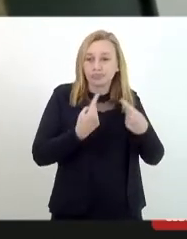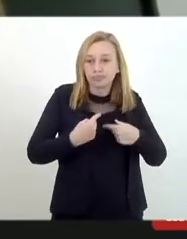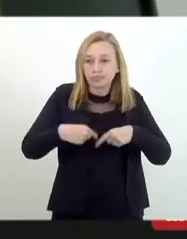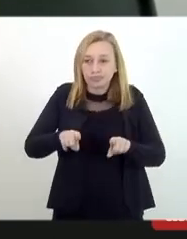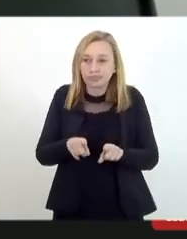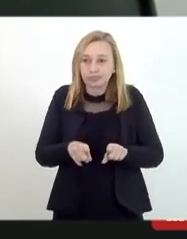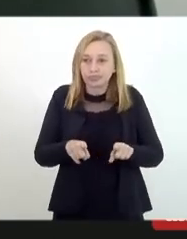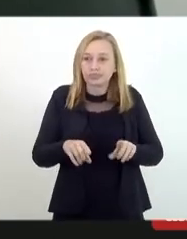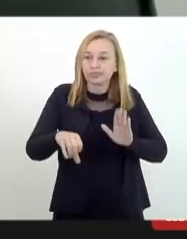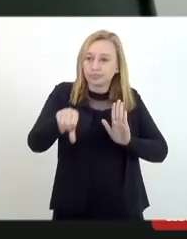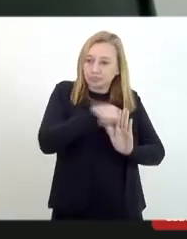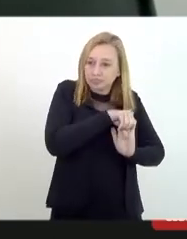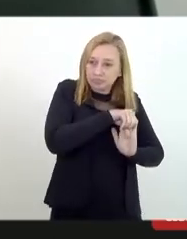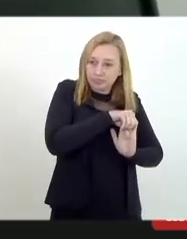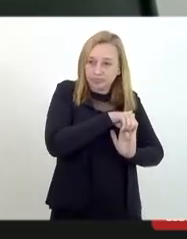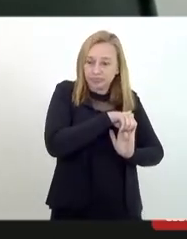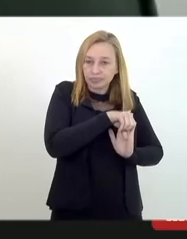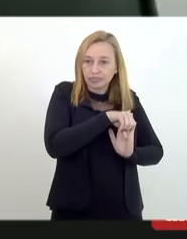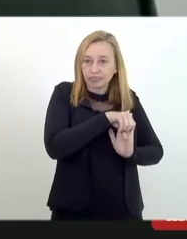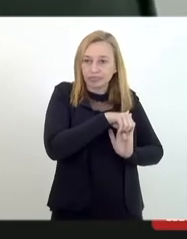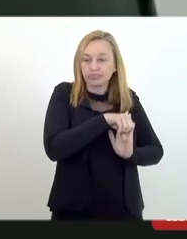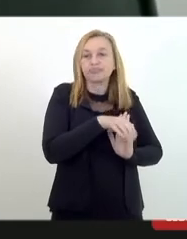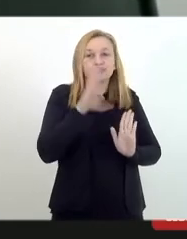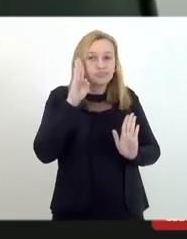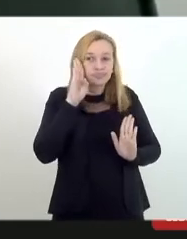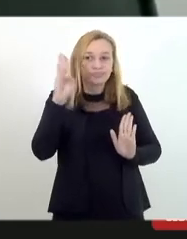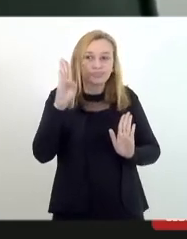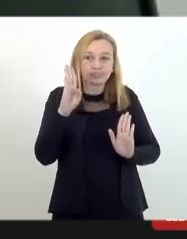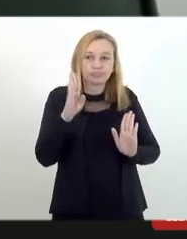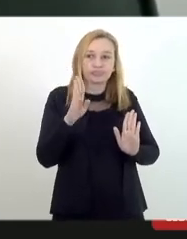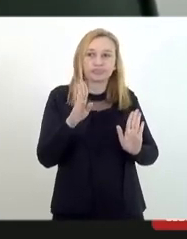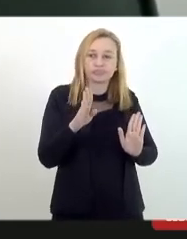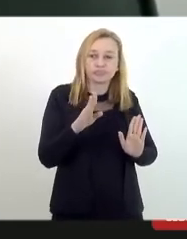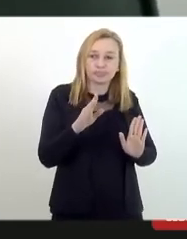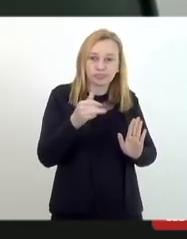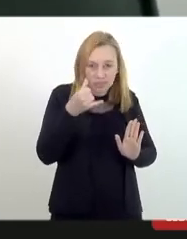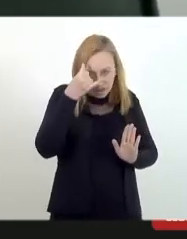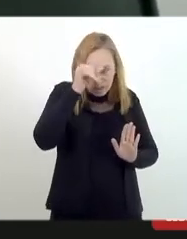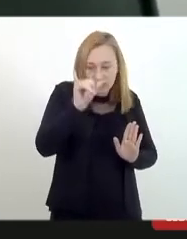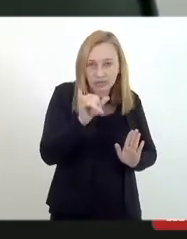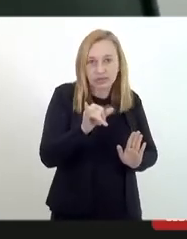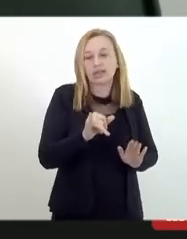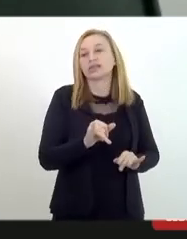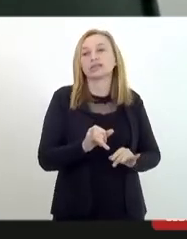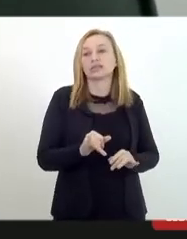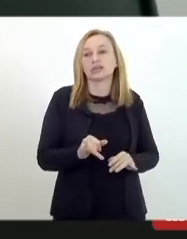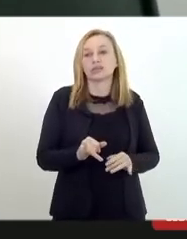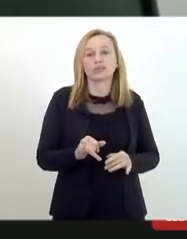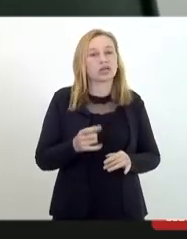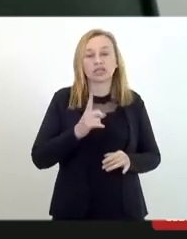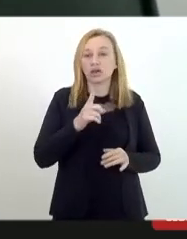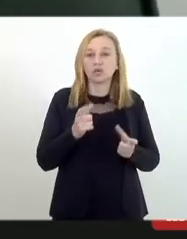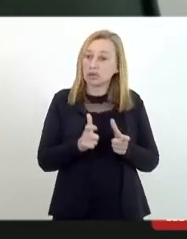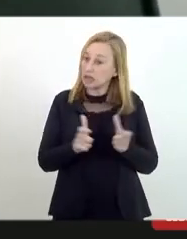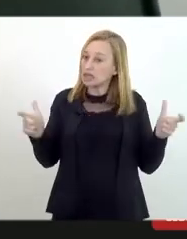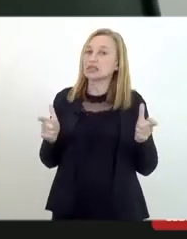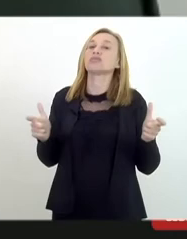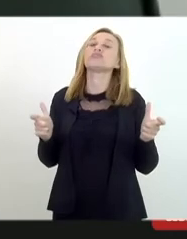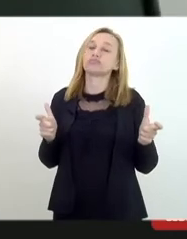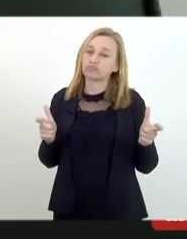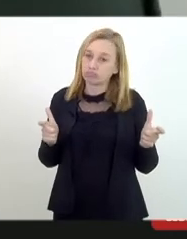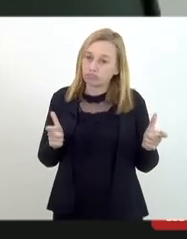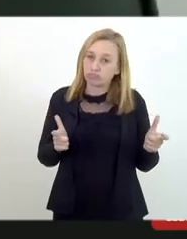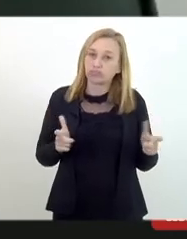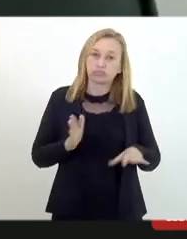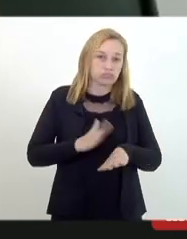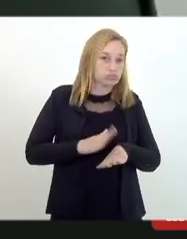de crimes fazendo principalmente a prevenção, para que ele não ganhe proporções maiores, para que eles não cresçam cada